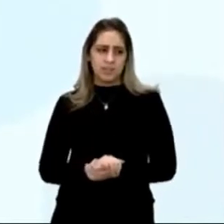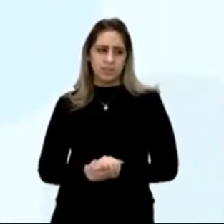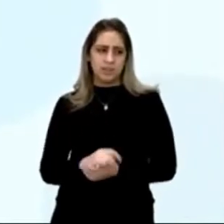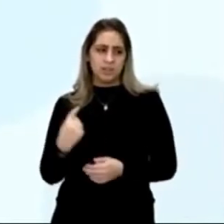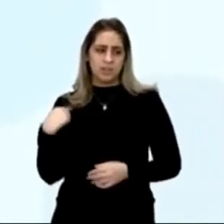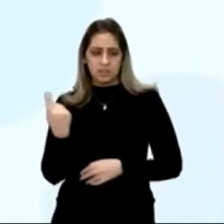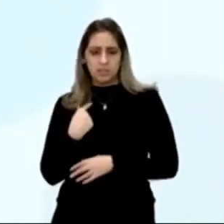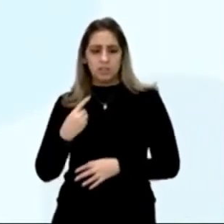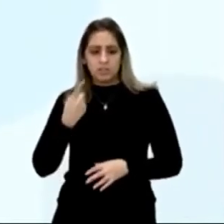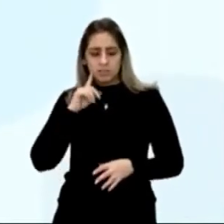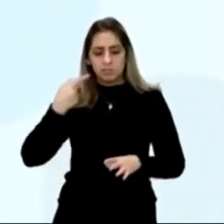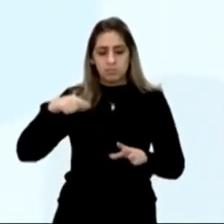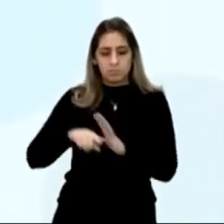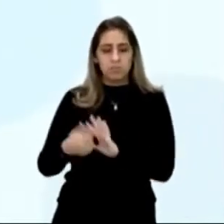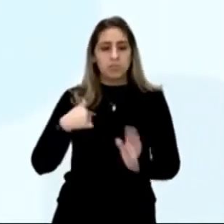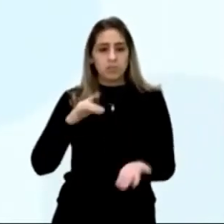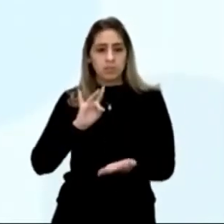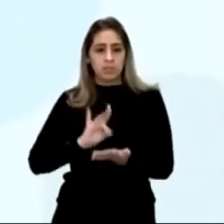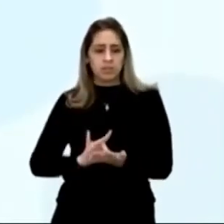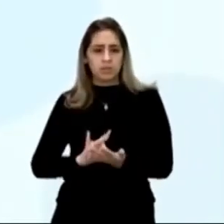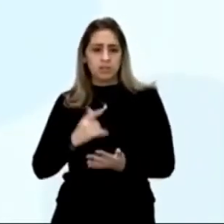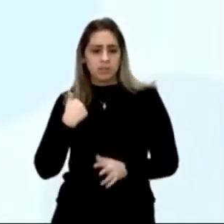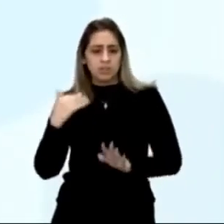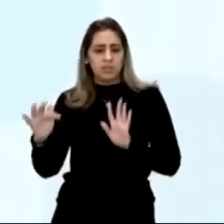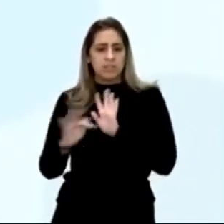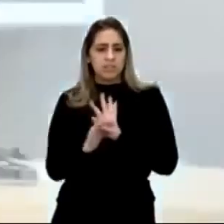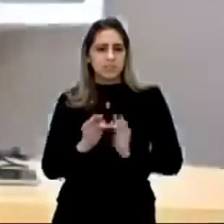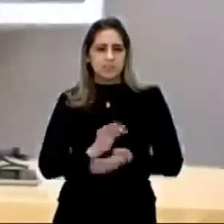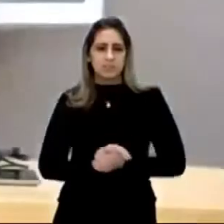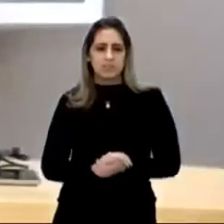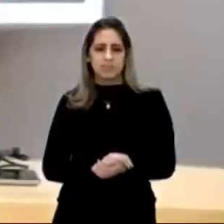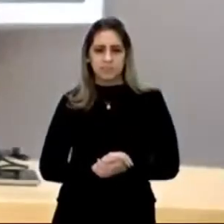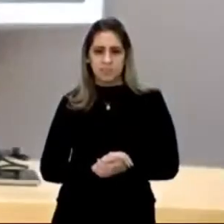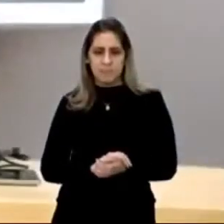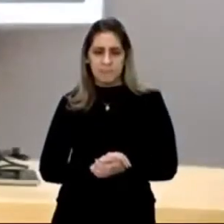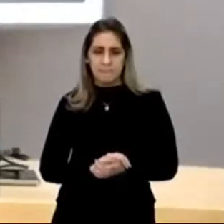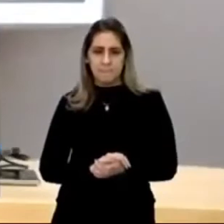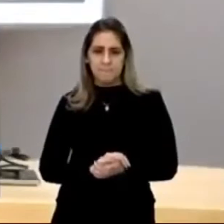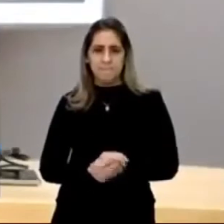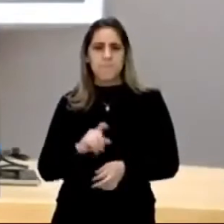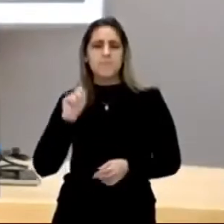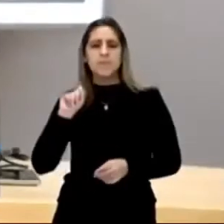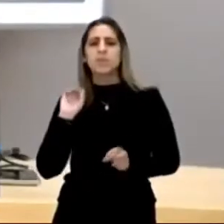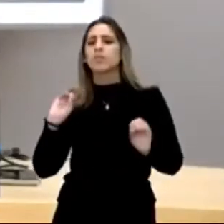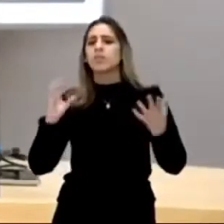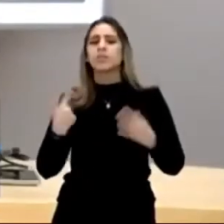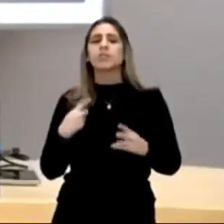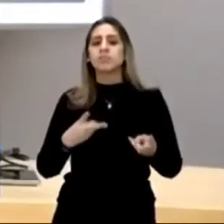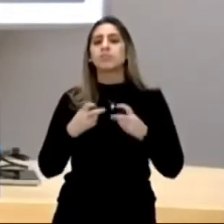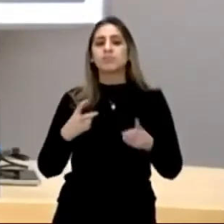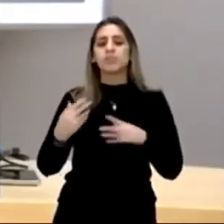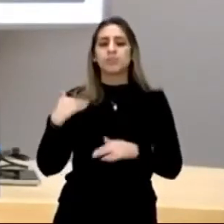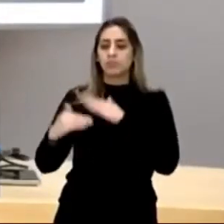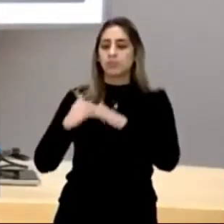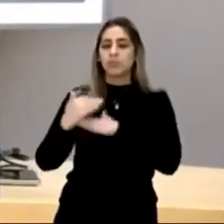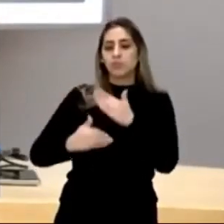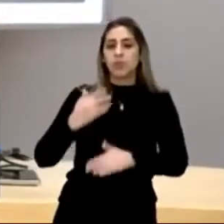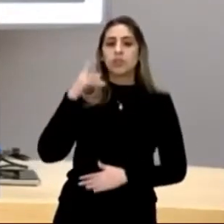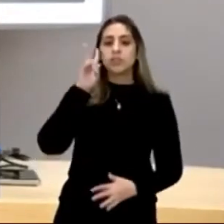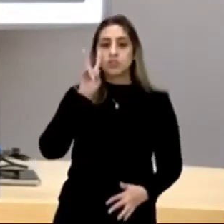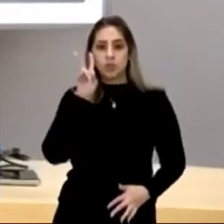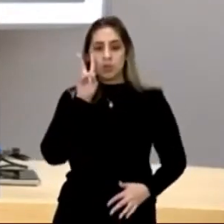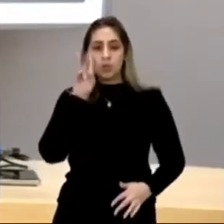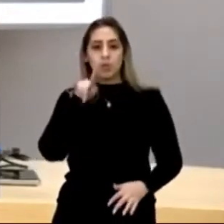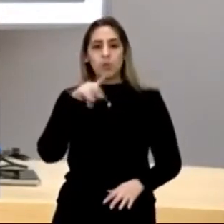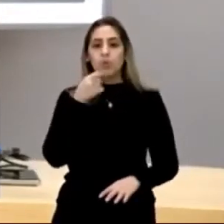fundindo realidade e ficção. O acontece? O que a gente vai percebendo no desenvolver da história, é que